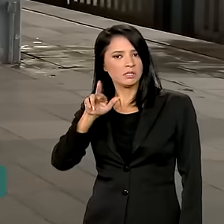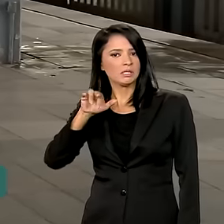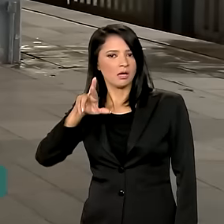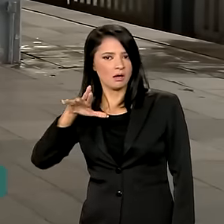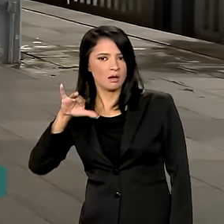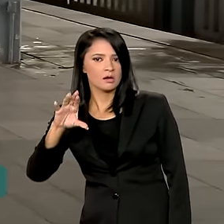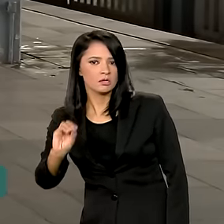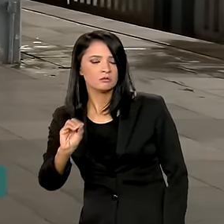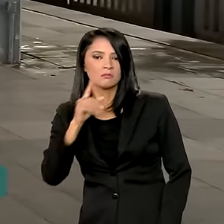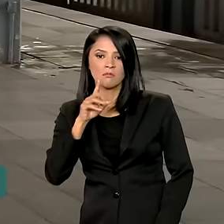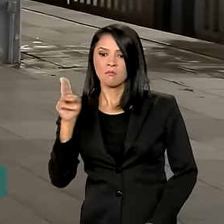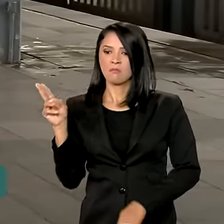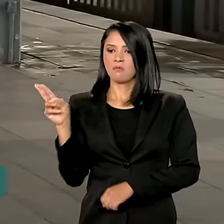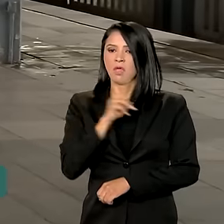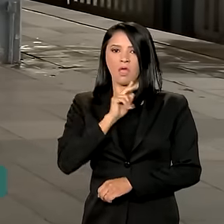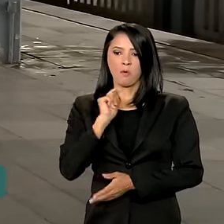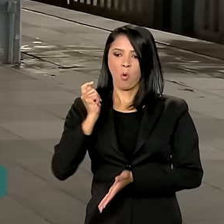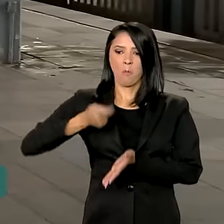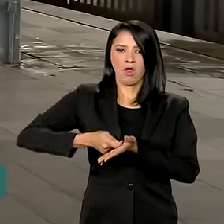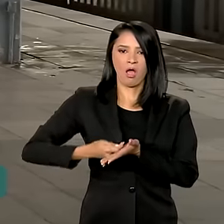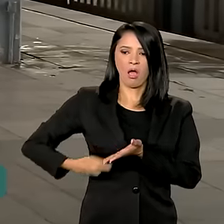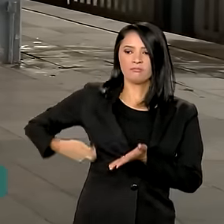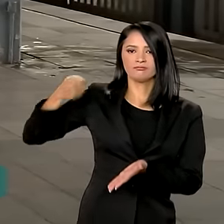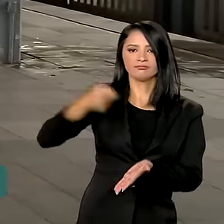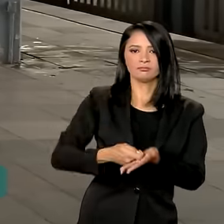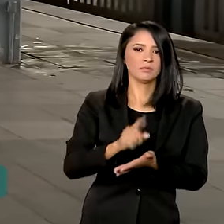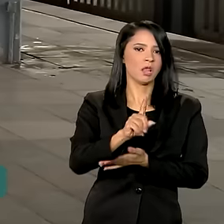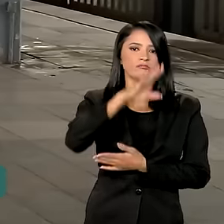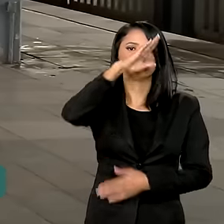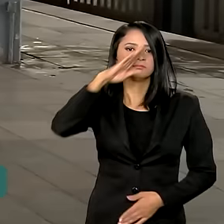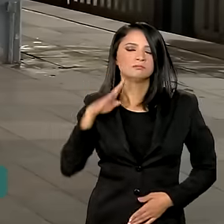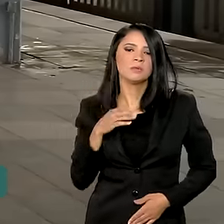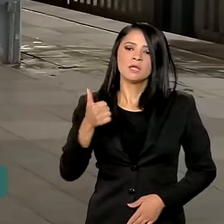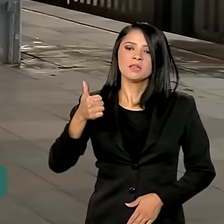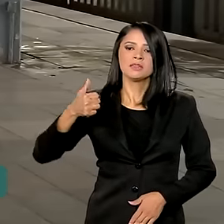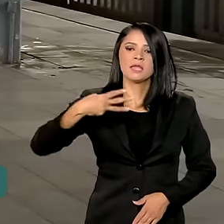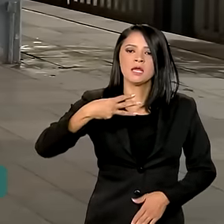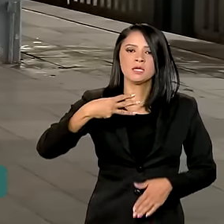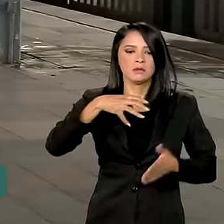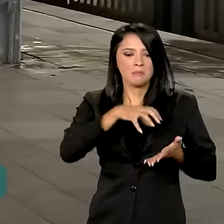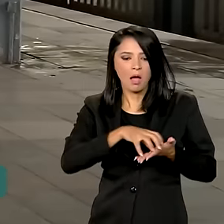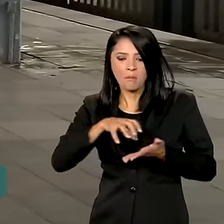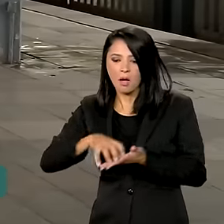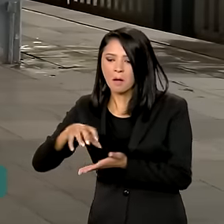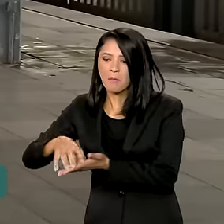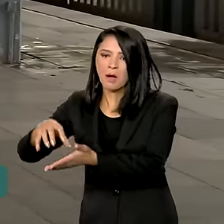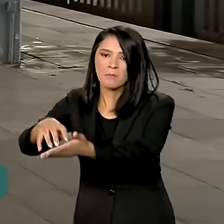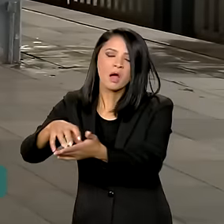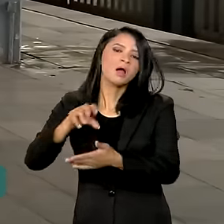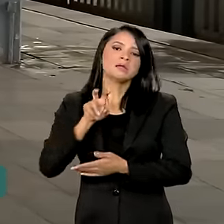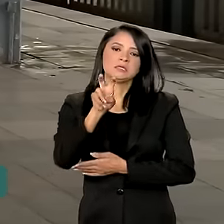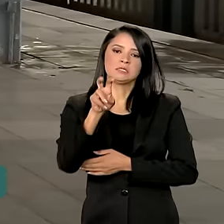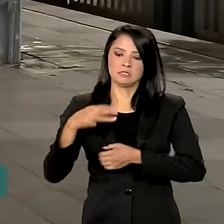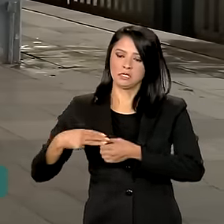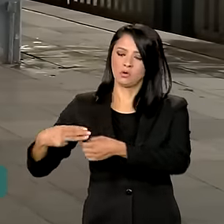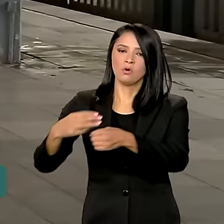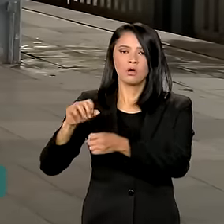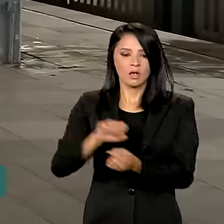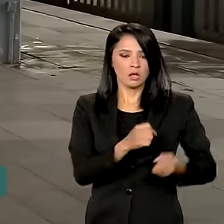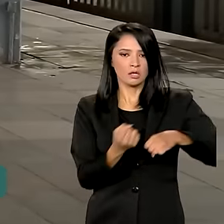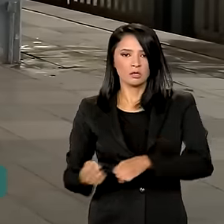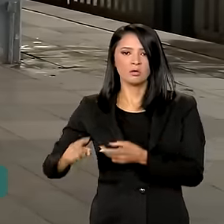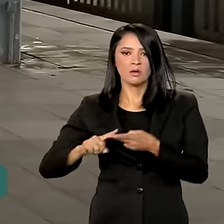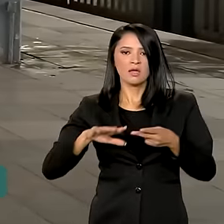emergencial não terá cobrança de passagem. São 13 estações atendidas em cinco municípios, Canoas,